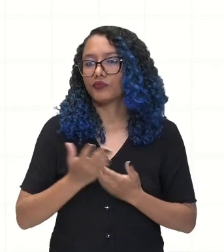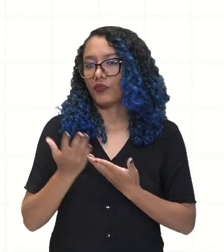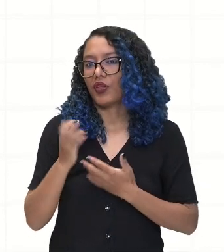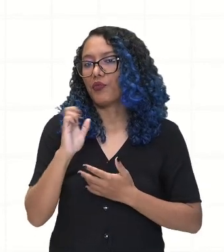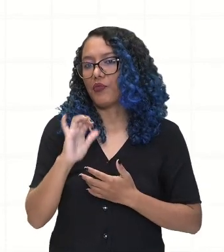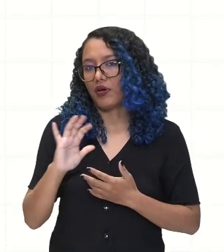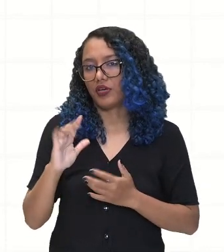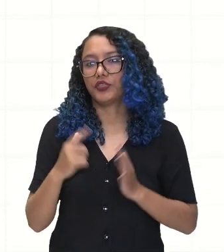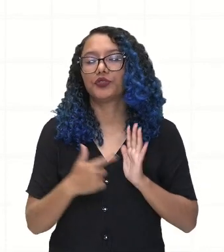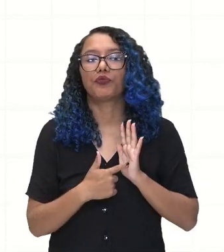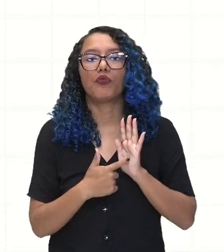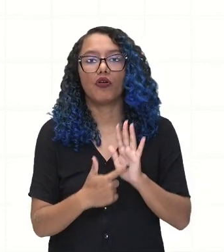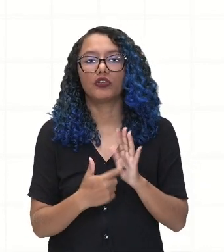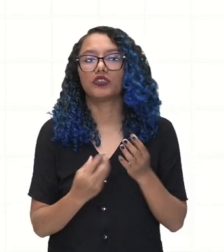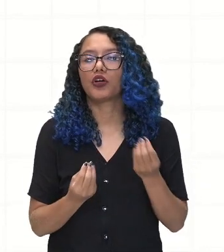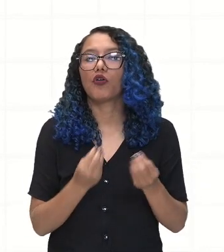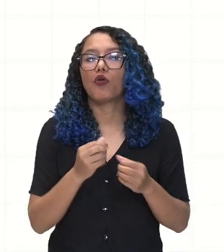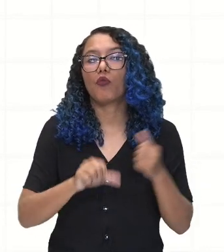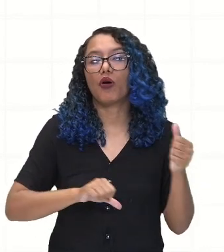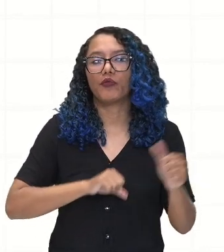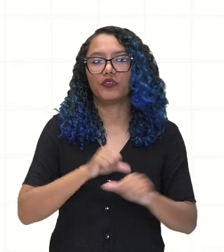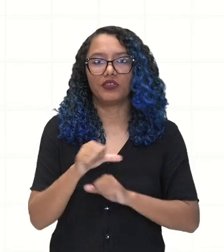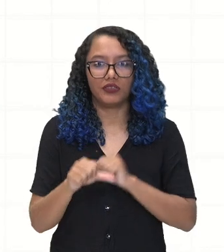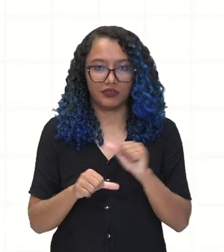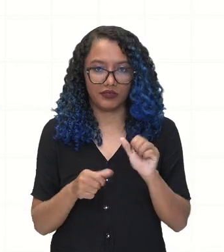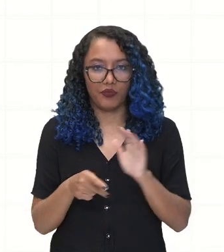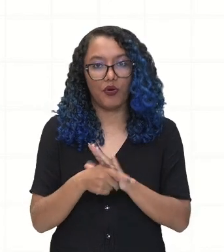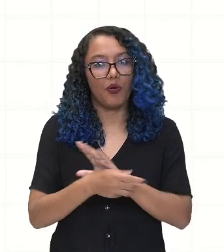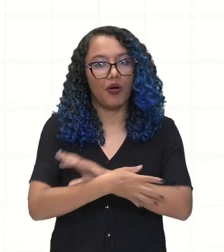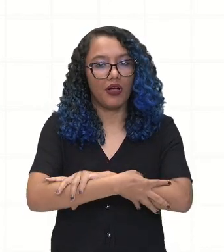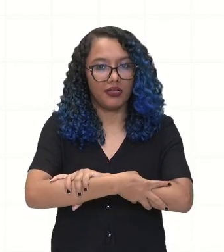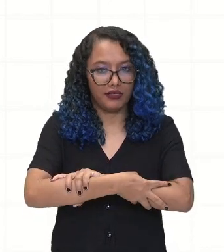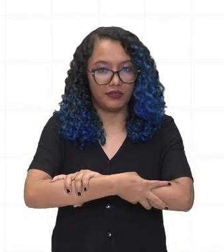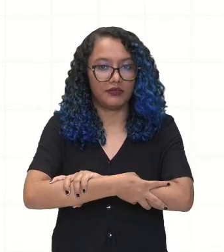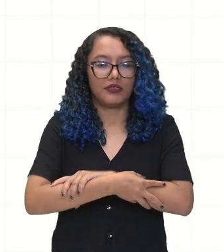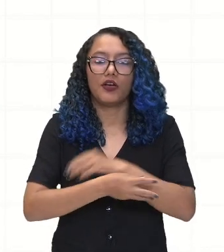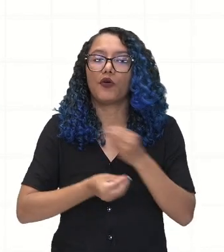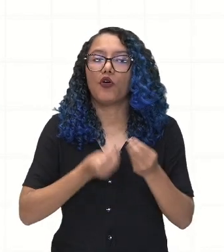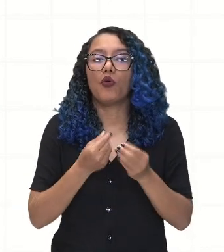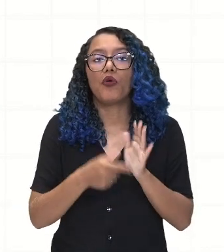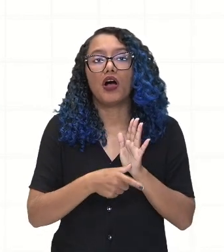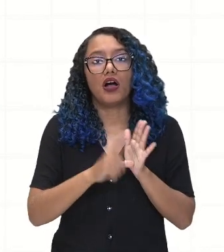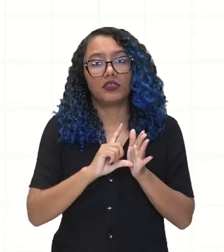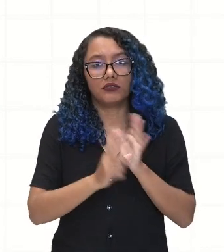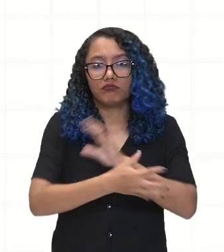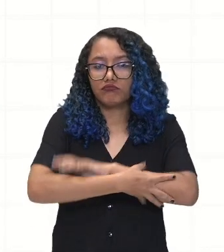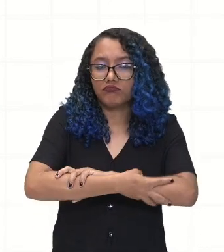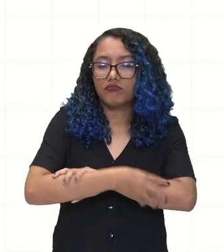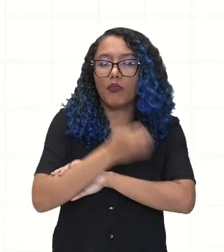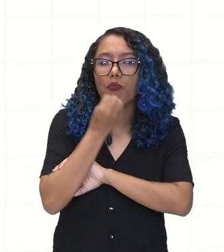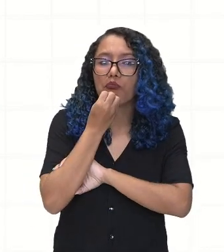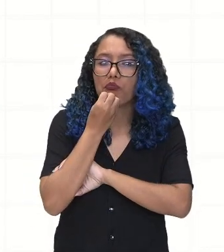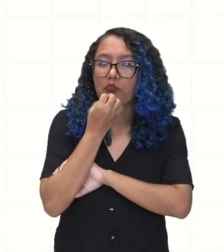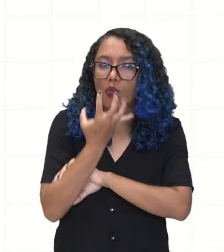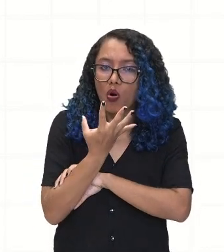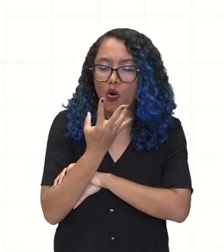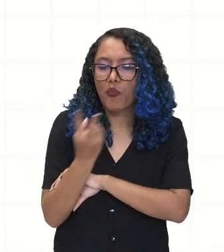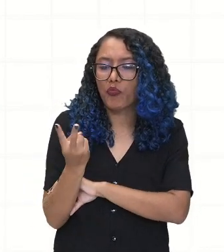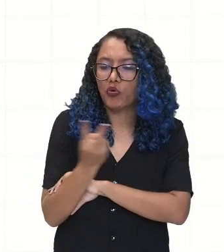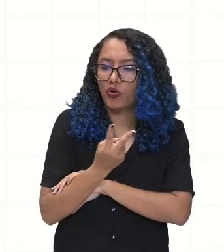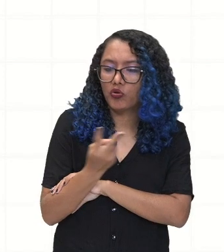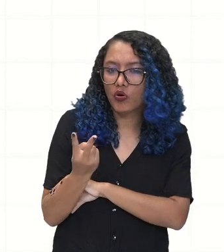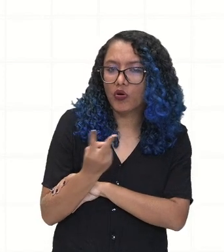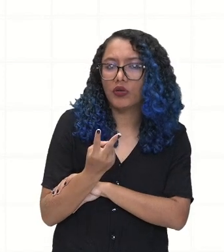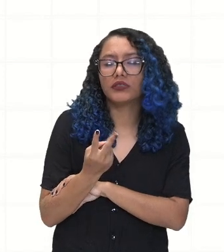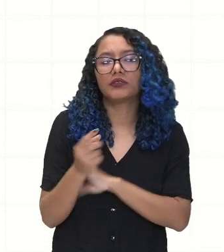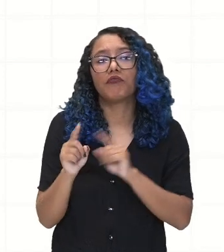mudança desse tipo de aliança. A princípio, era uma aliança benéfica tanto para os tamoios quanto para os europeus.